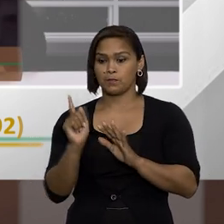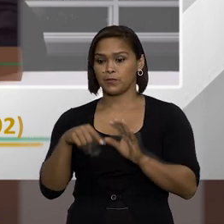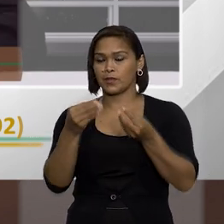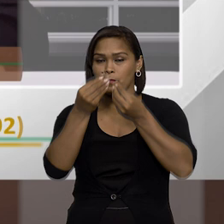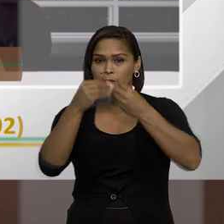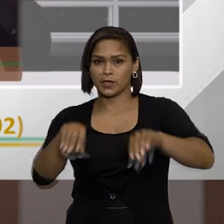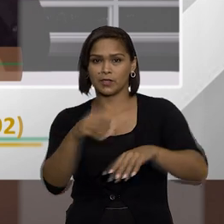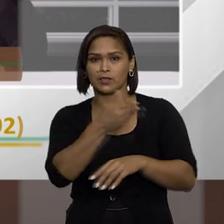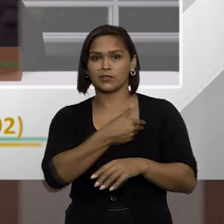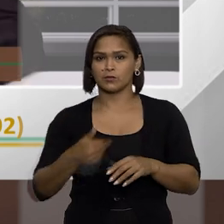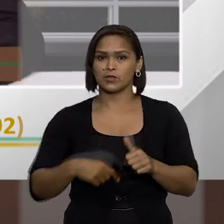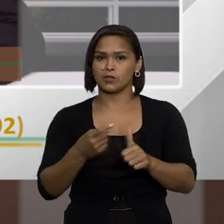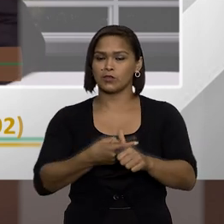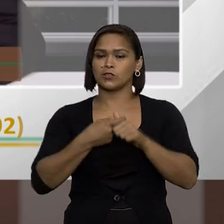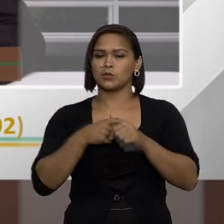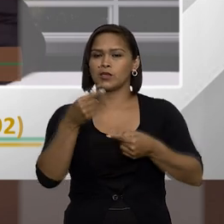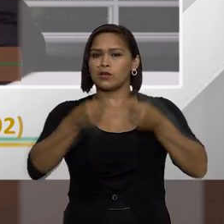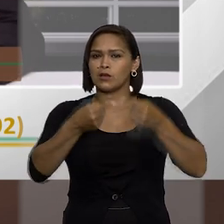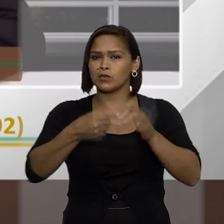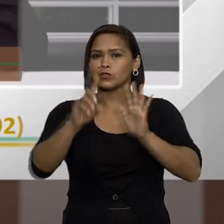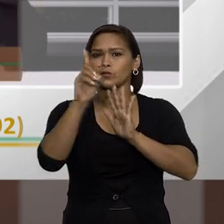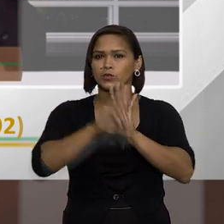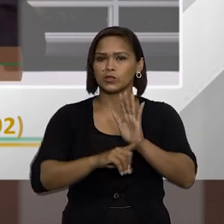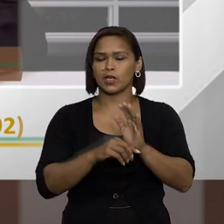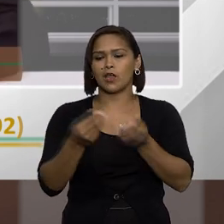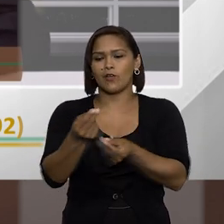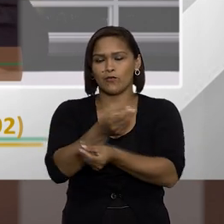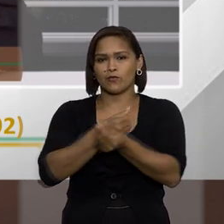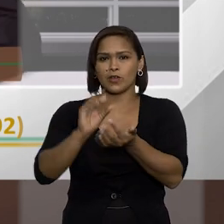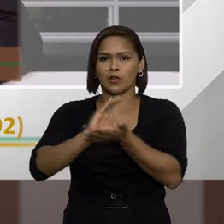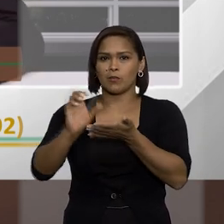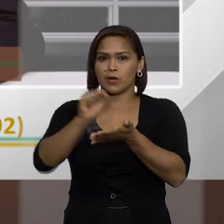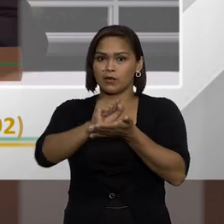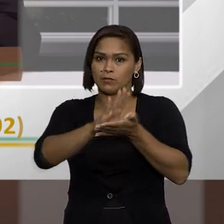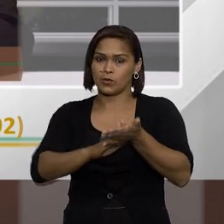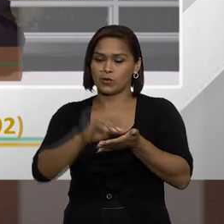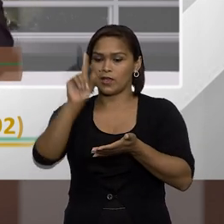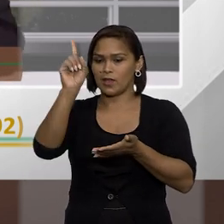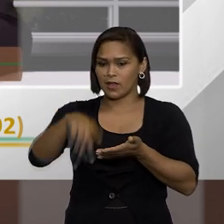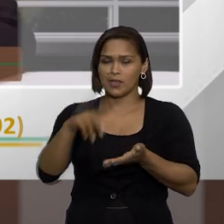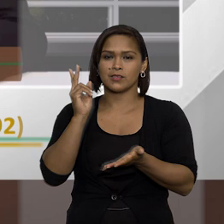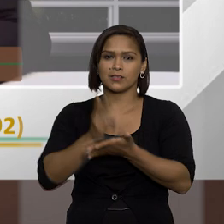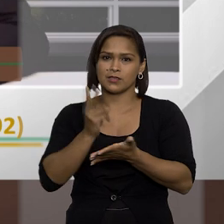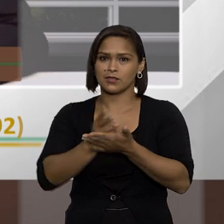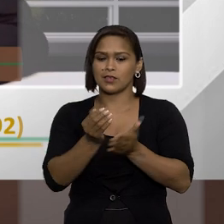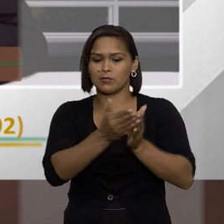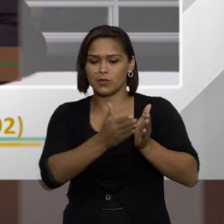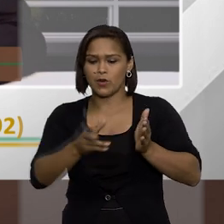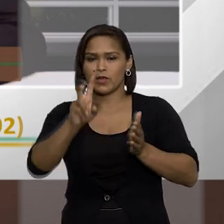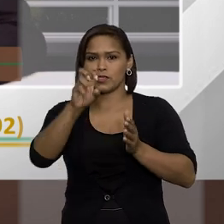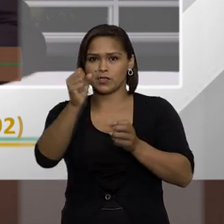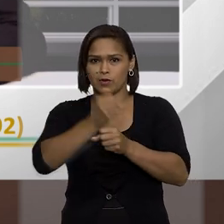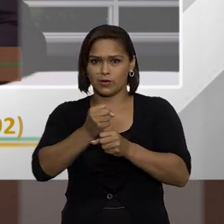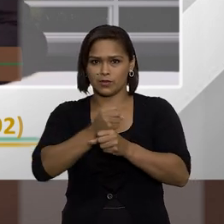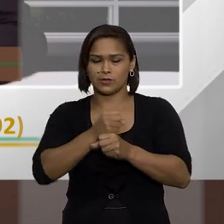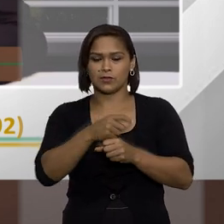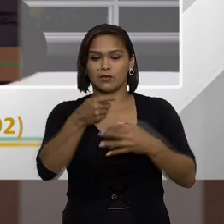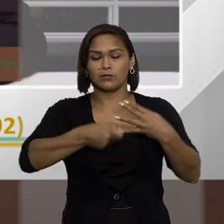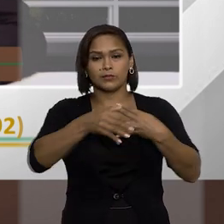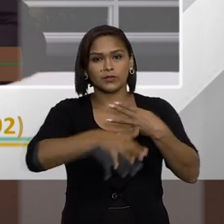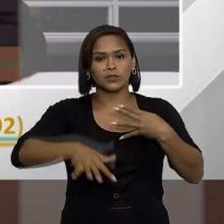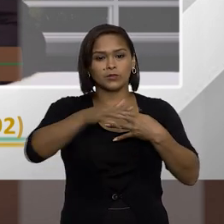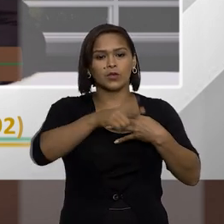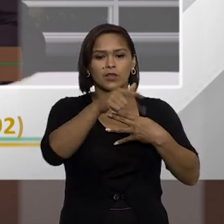perder a função pública suspensão dos direitos políticos ressarcimento multa essa sempre prescreve o que a